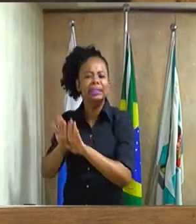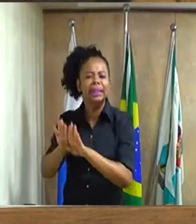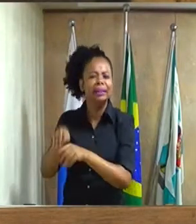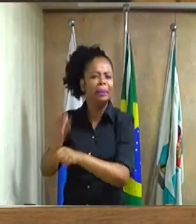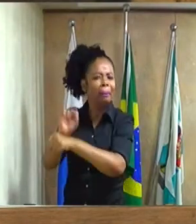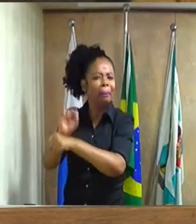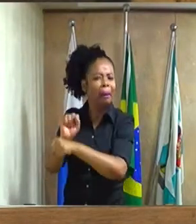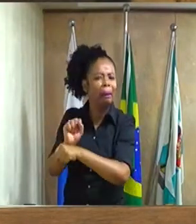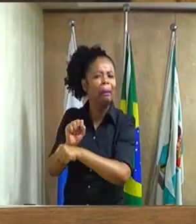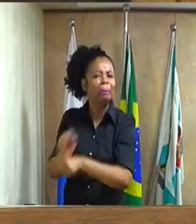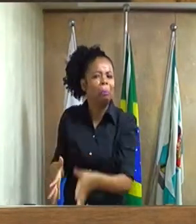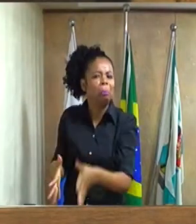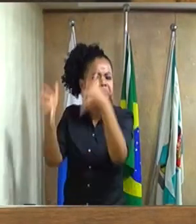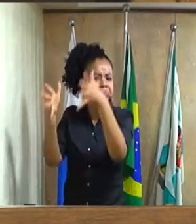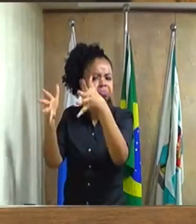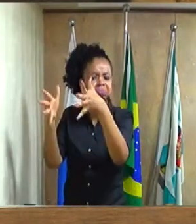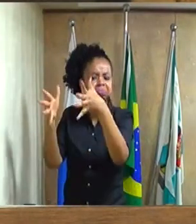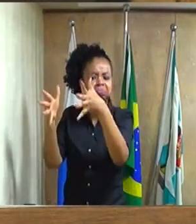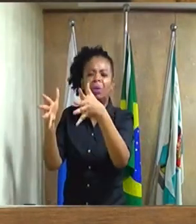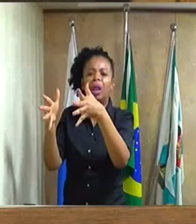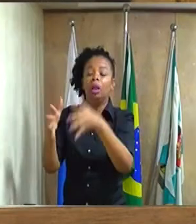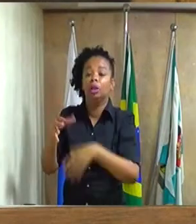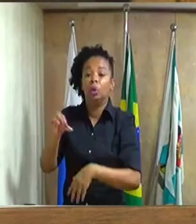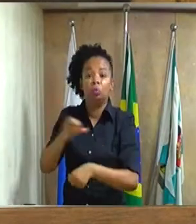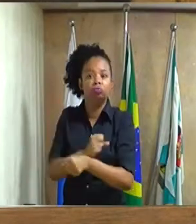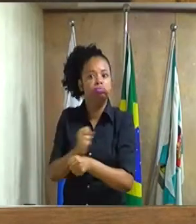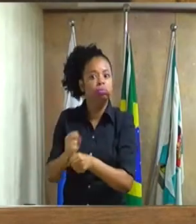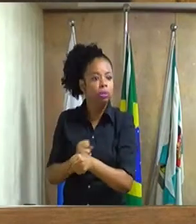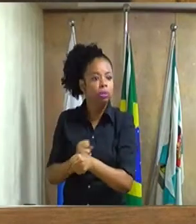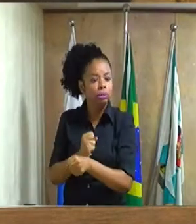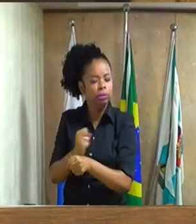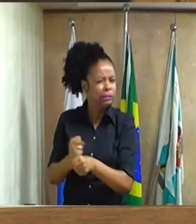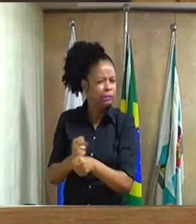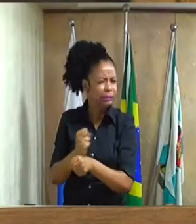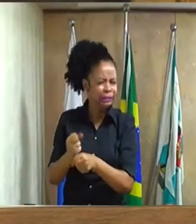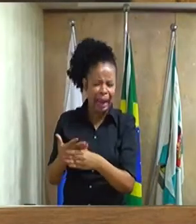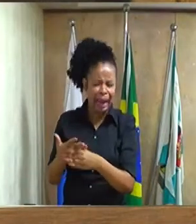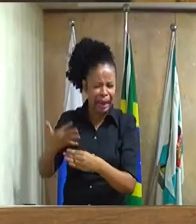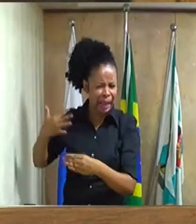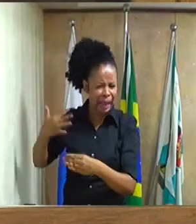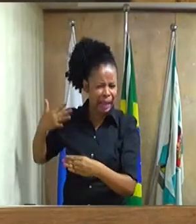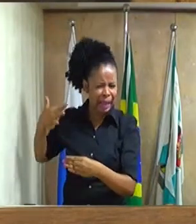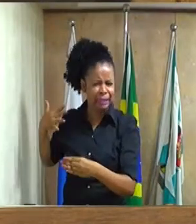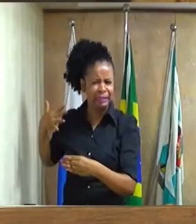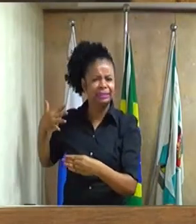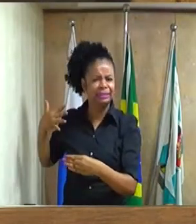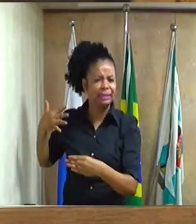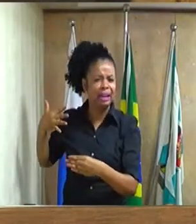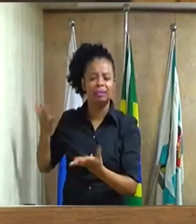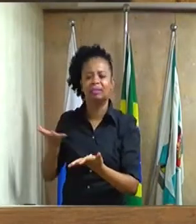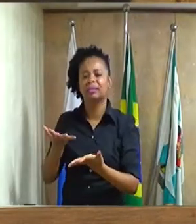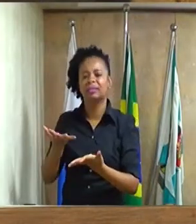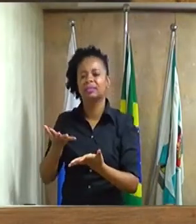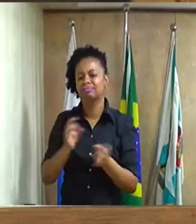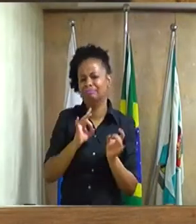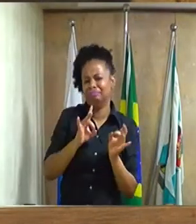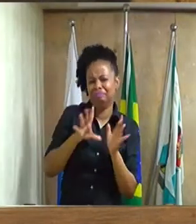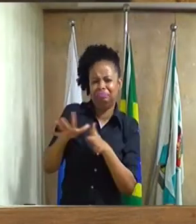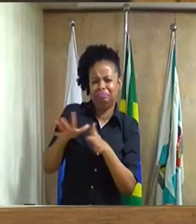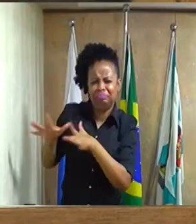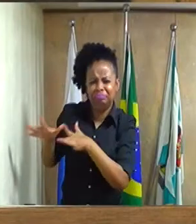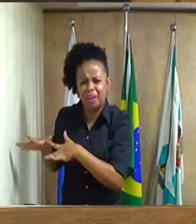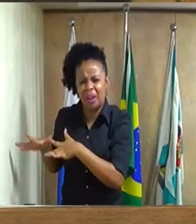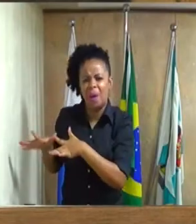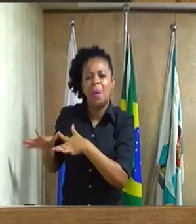quase nove anos, um prédio totalmente abandonado pelo poder